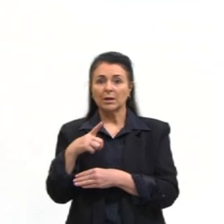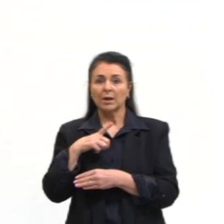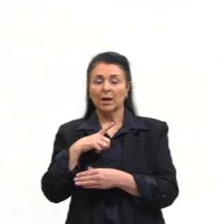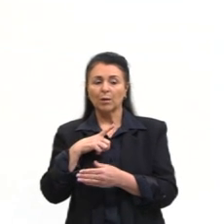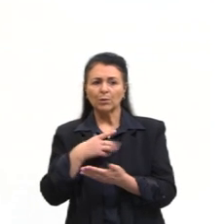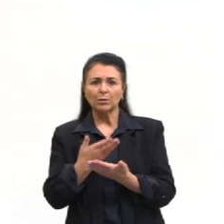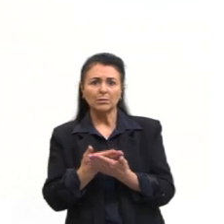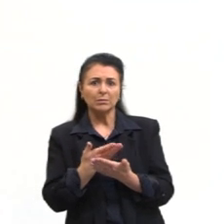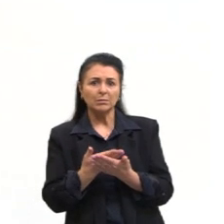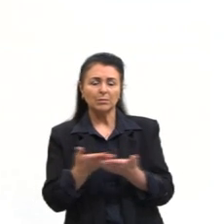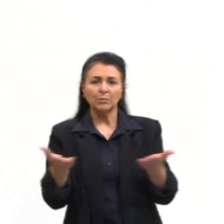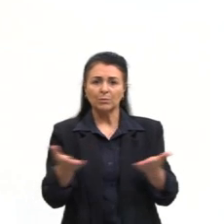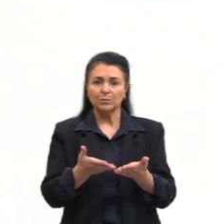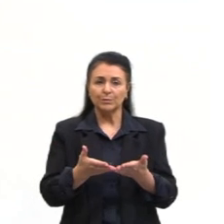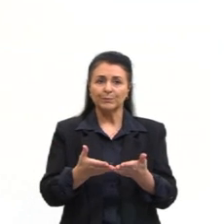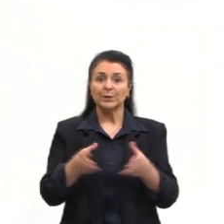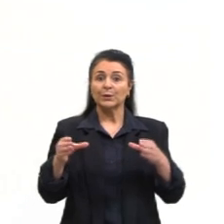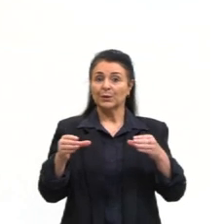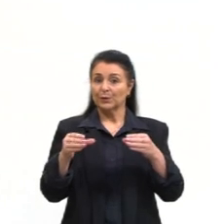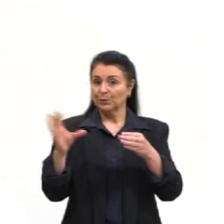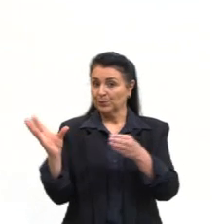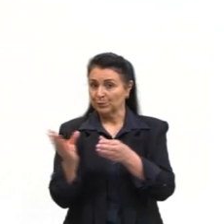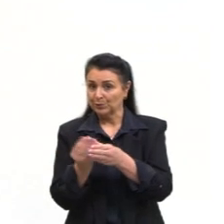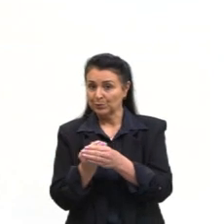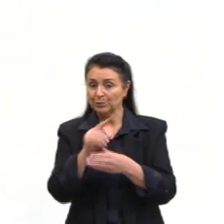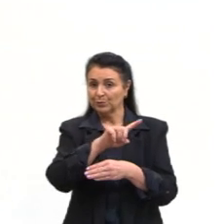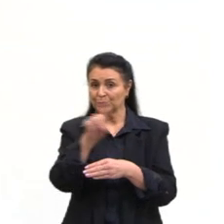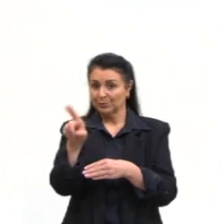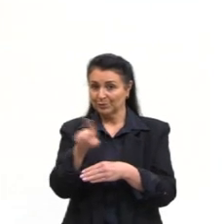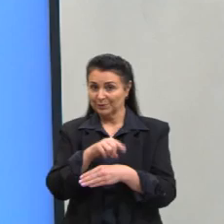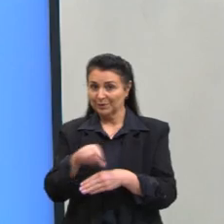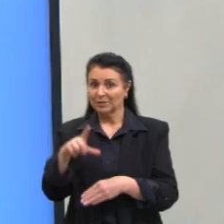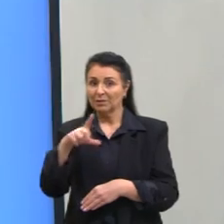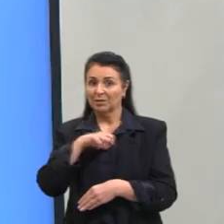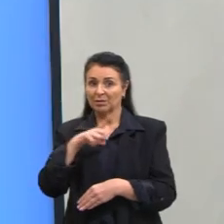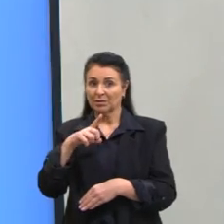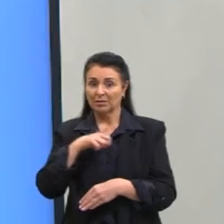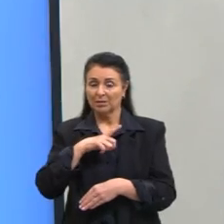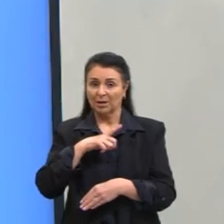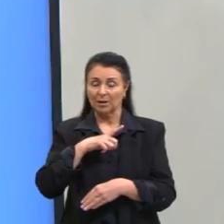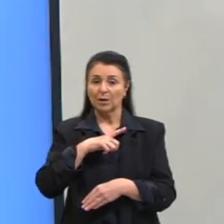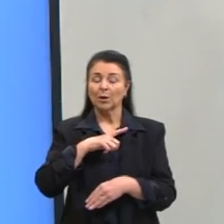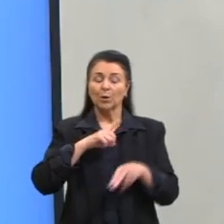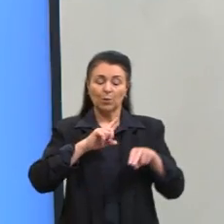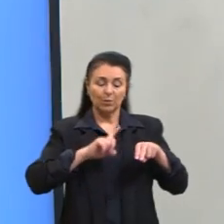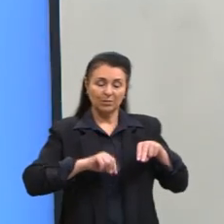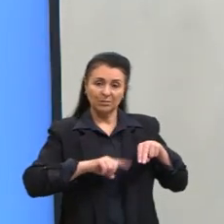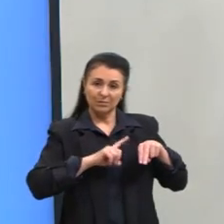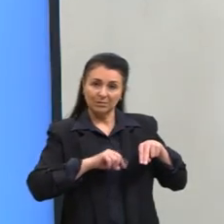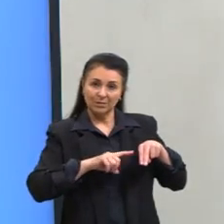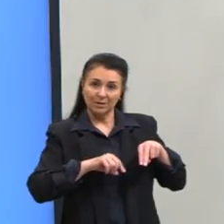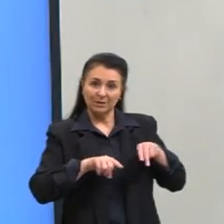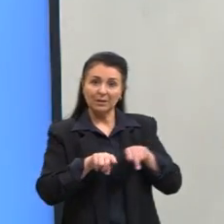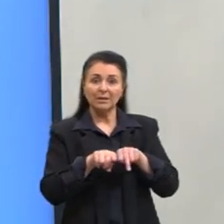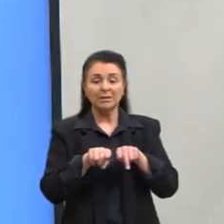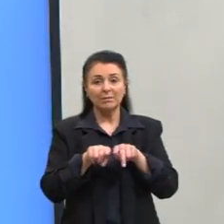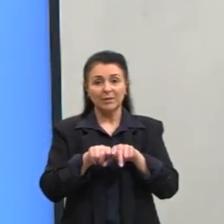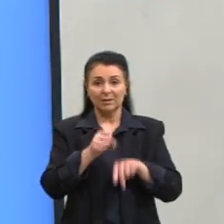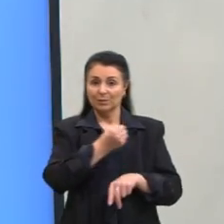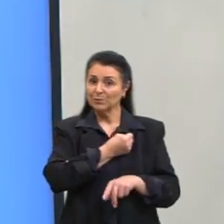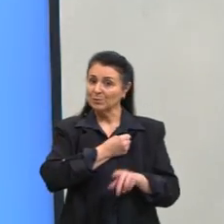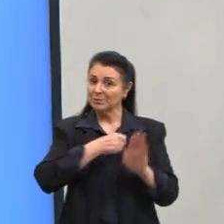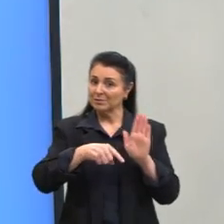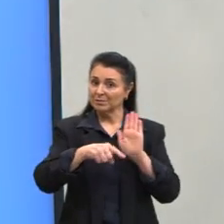estudo. O conjunto dos números inteiros, então, contempla não só os números naturais, como também os números negativos.